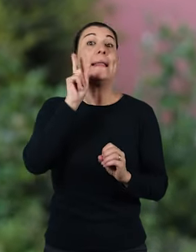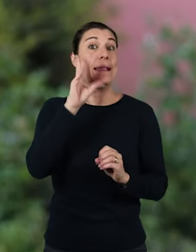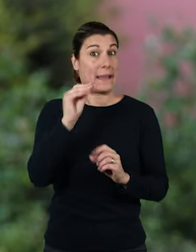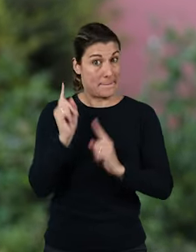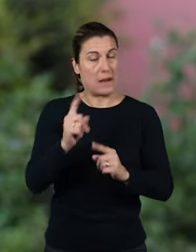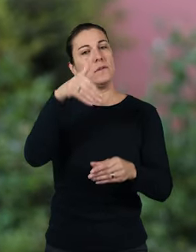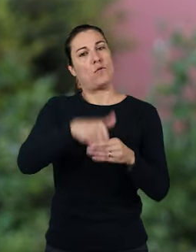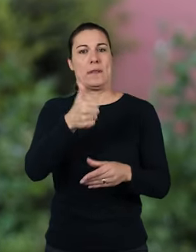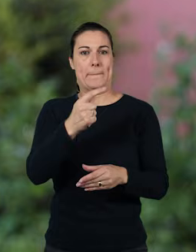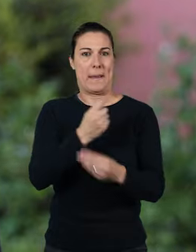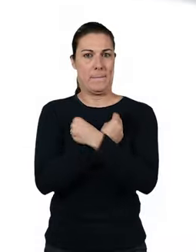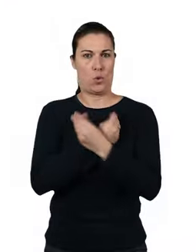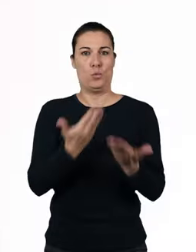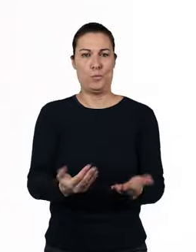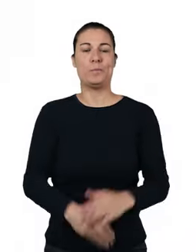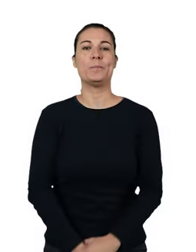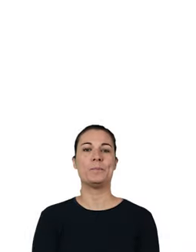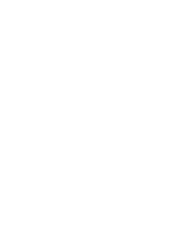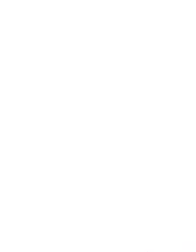março, vota Bloco de Esquerda.